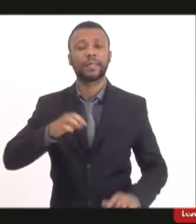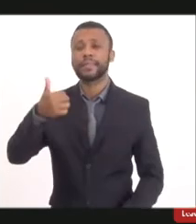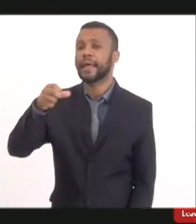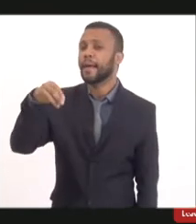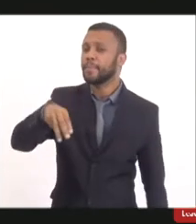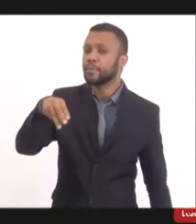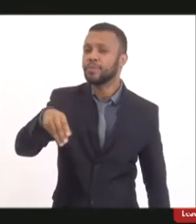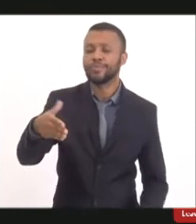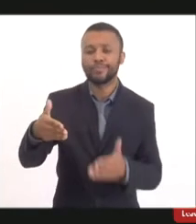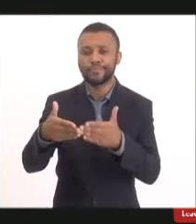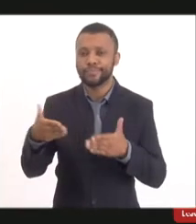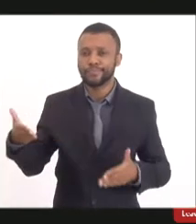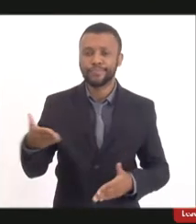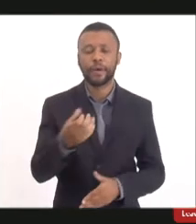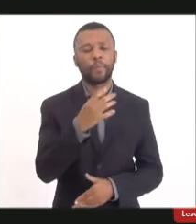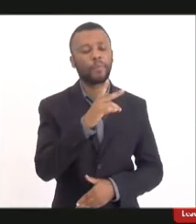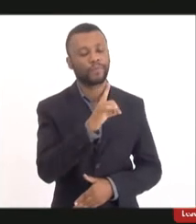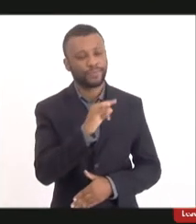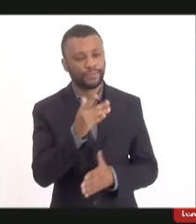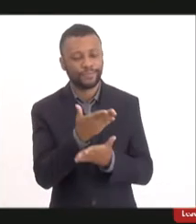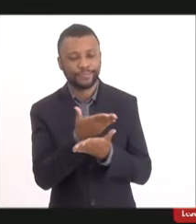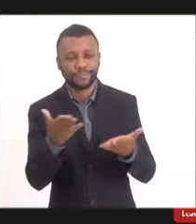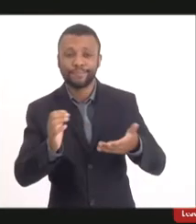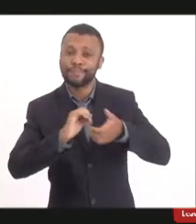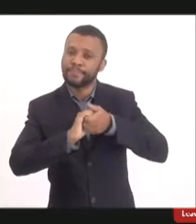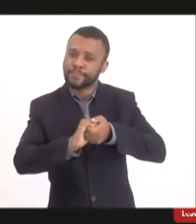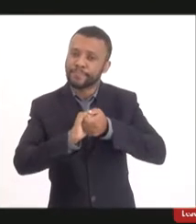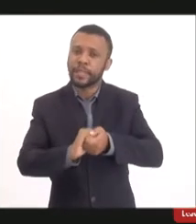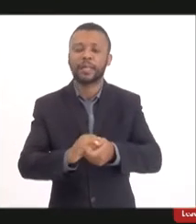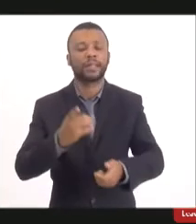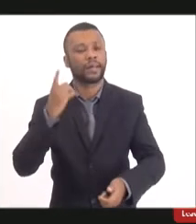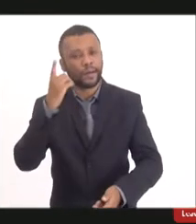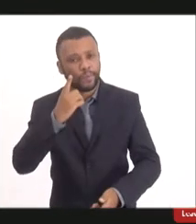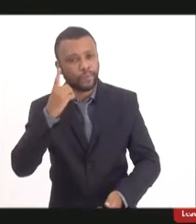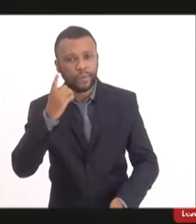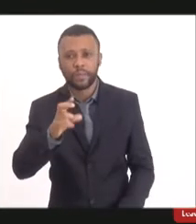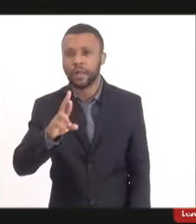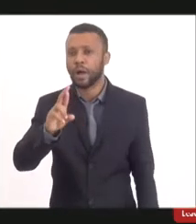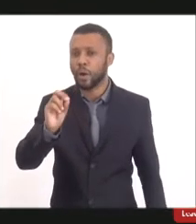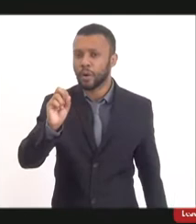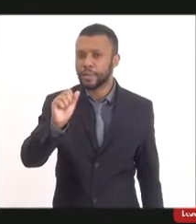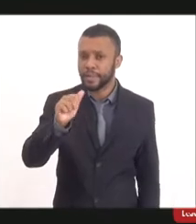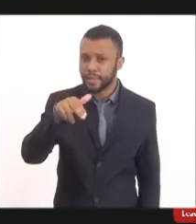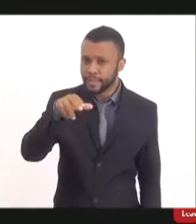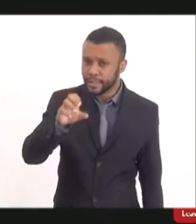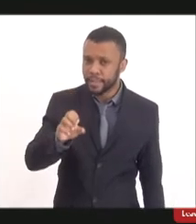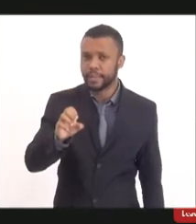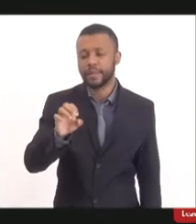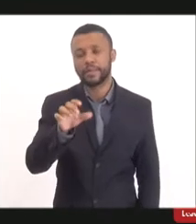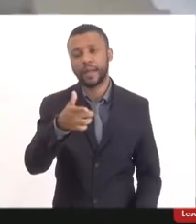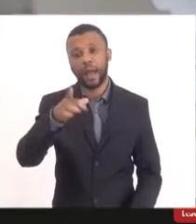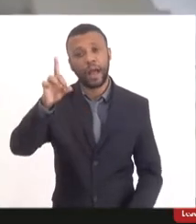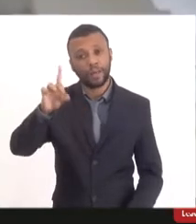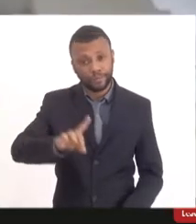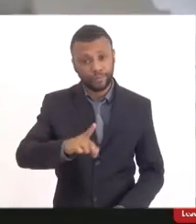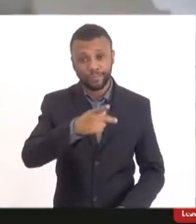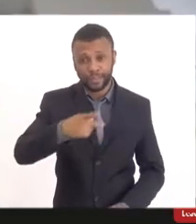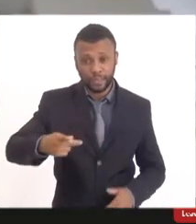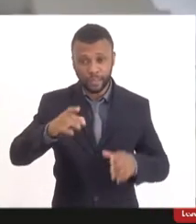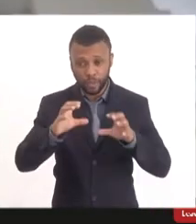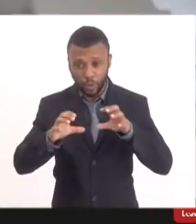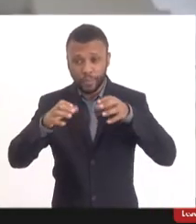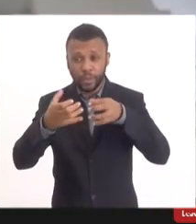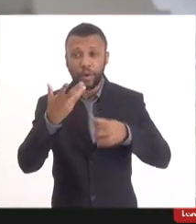Bom dia, cumprimento a deputada Rosane Félix, presidente da Comissão de Assuntos da Criança, do Adolescente, do Idoso, da